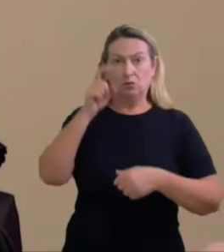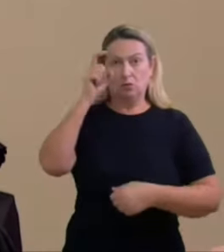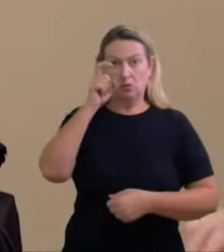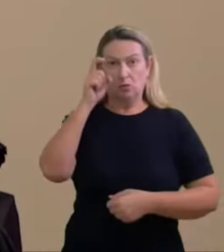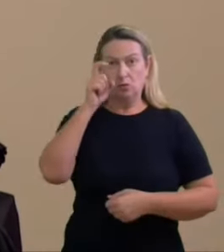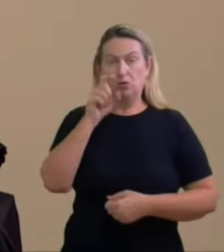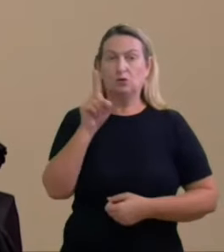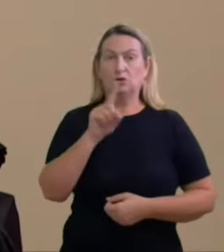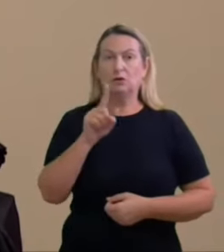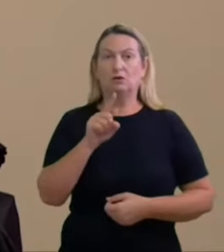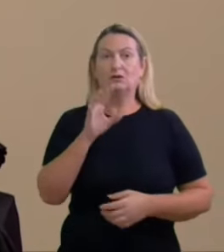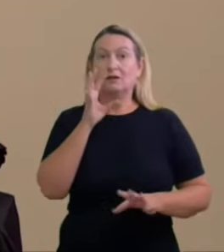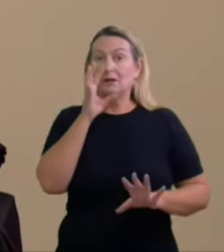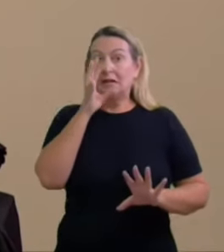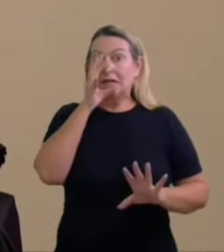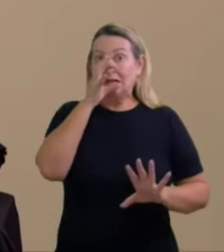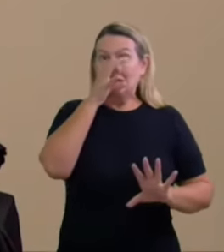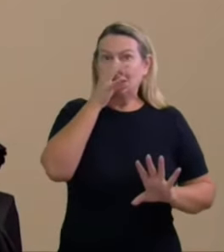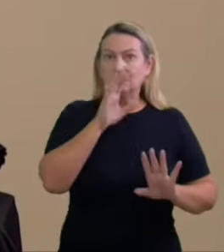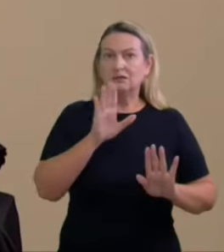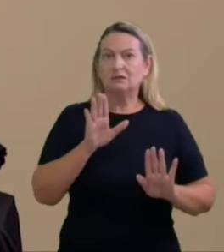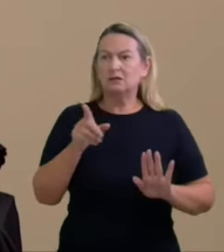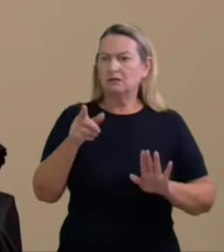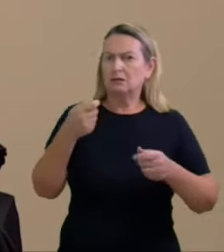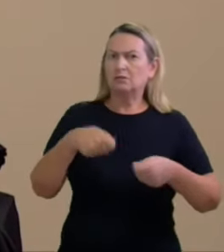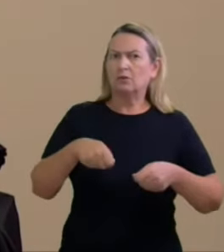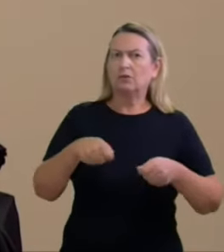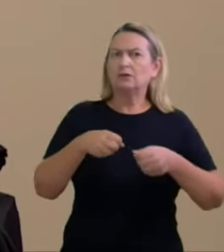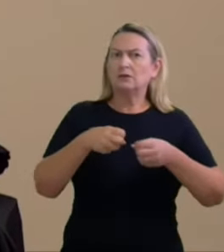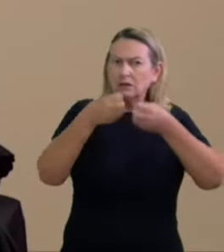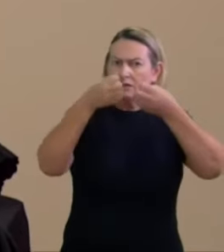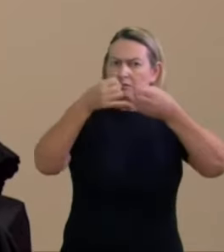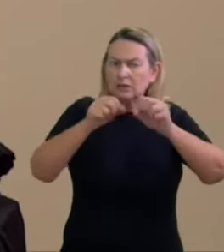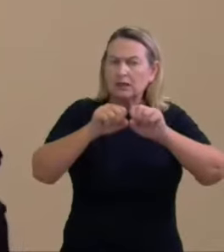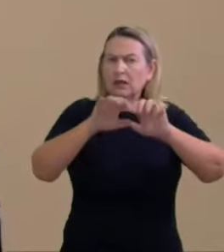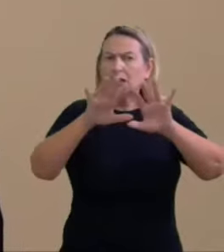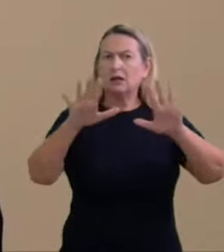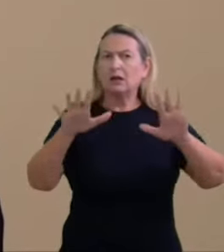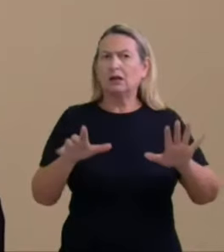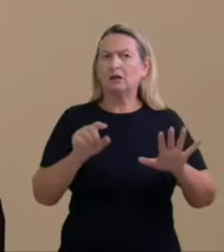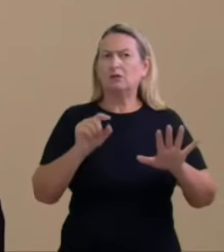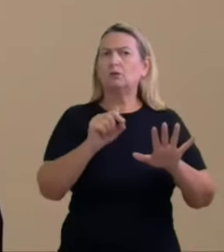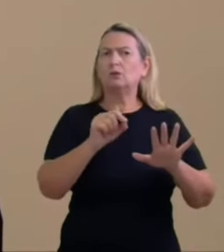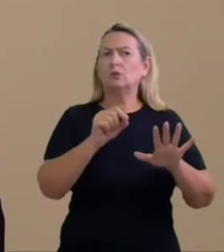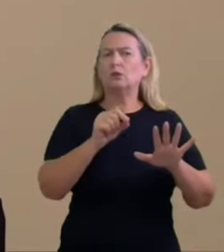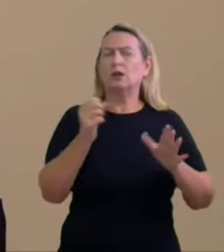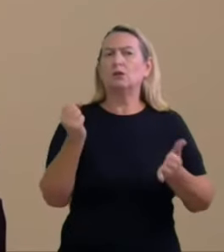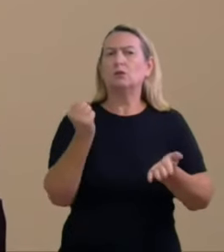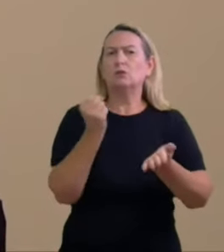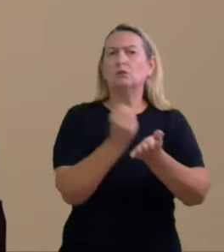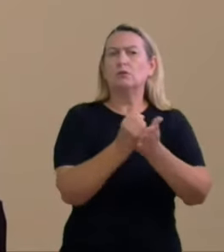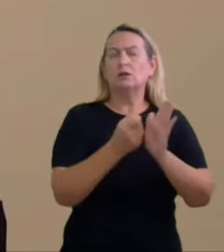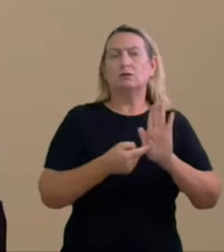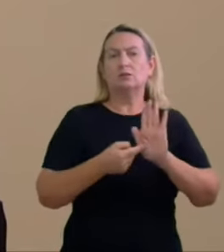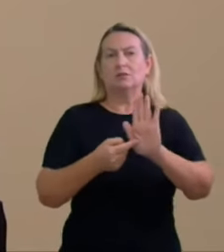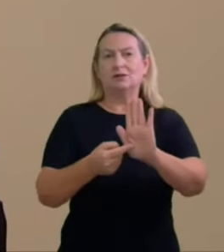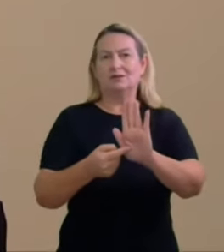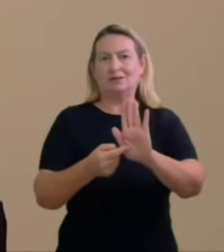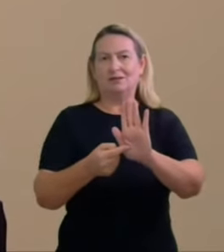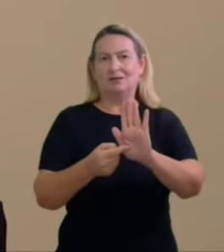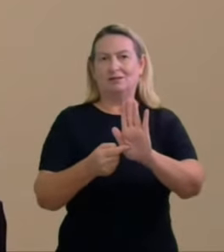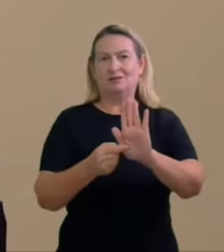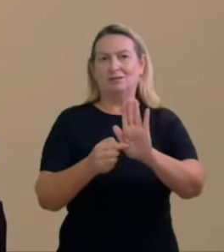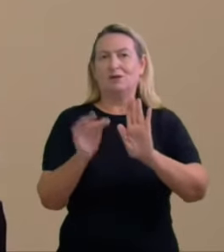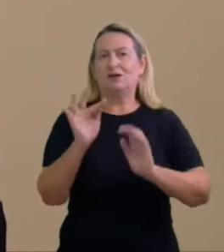que poderia esclarecer as inconsistências entre os documentos apresentados pela Federação Brasil Esperança note-se que esta corte não